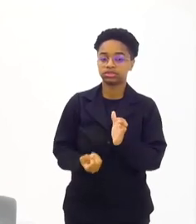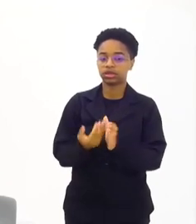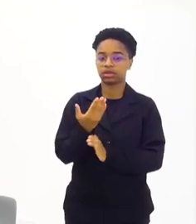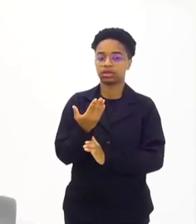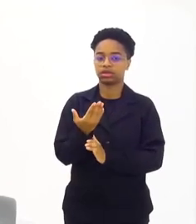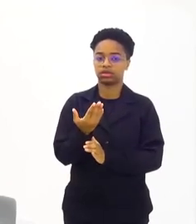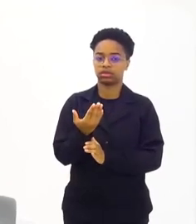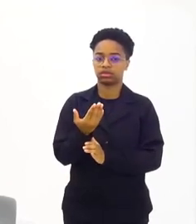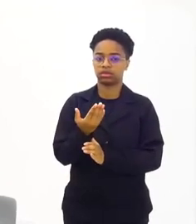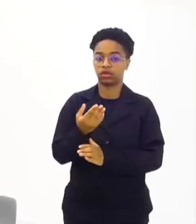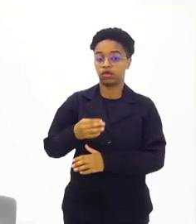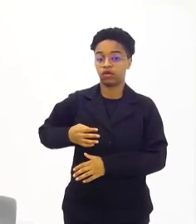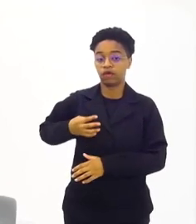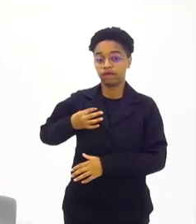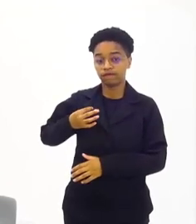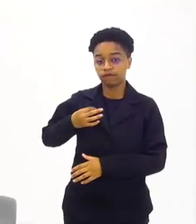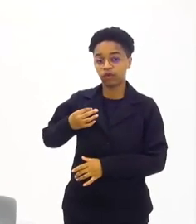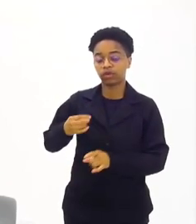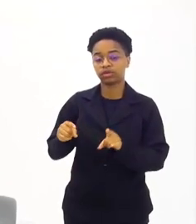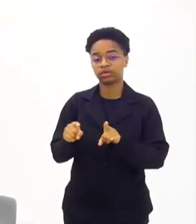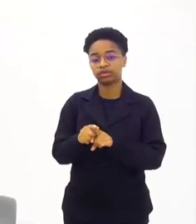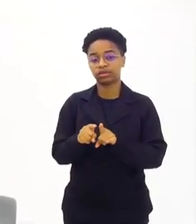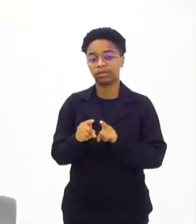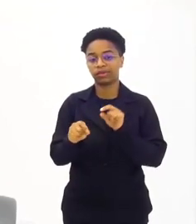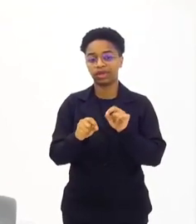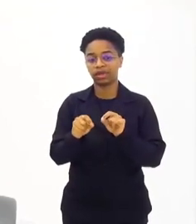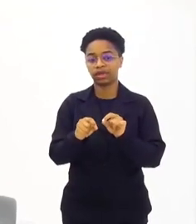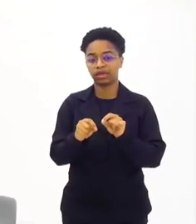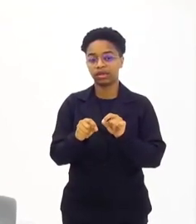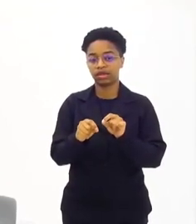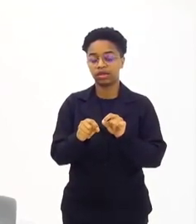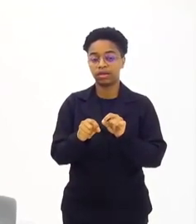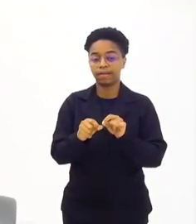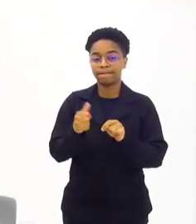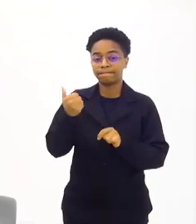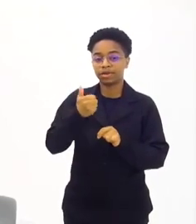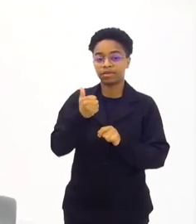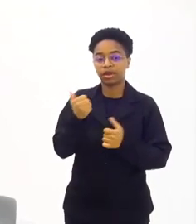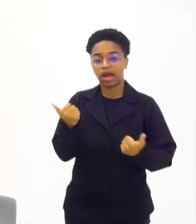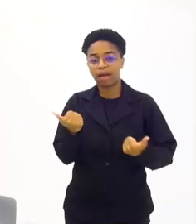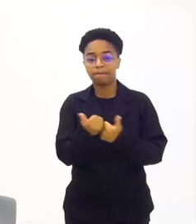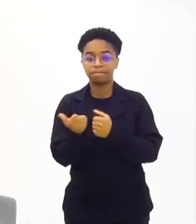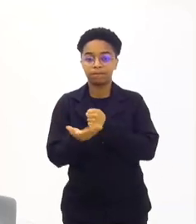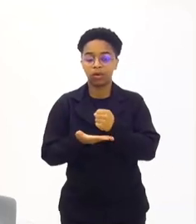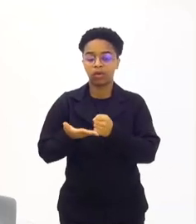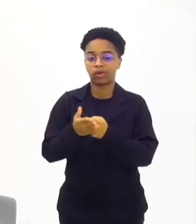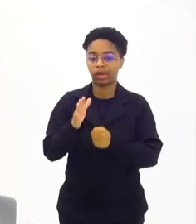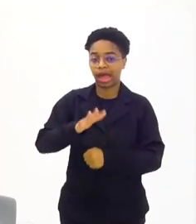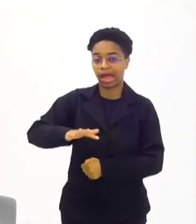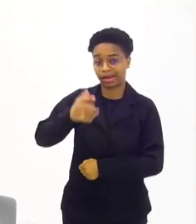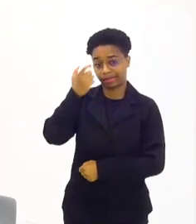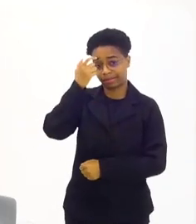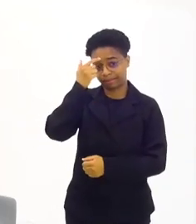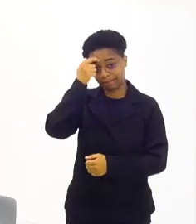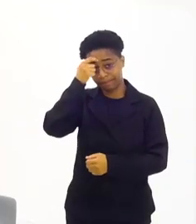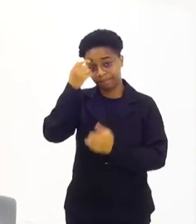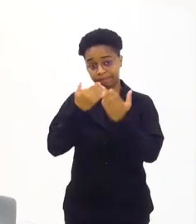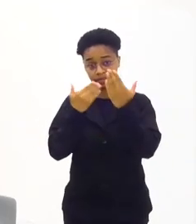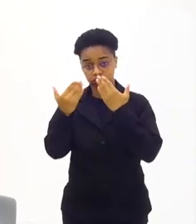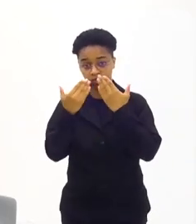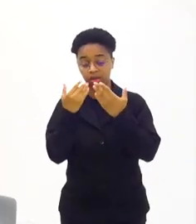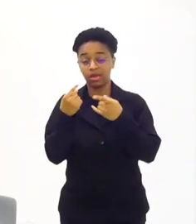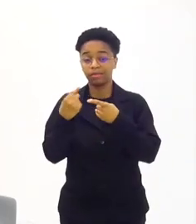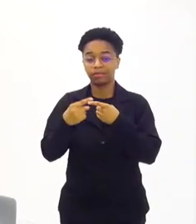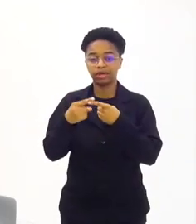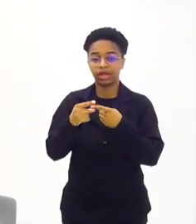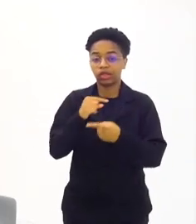implementando... O voluntariado também é formado em primeiros socorros psicológicos, porque quando nós falamos em